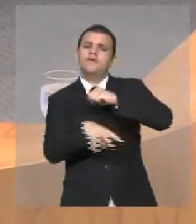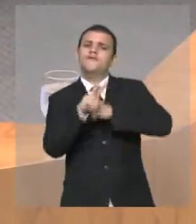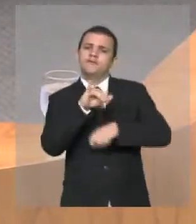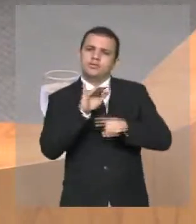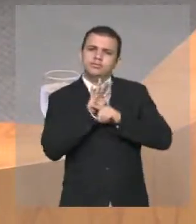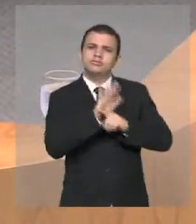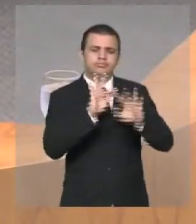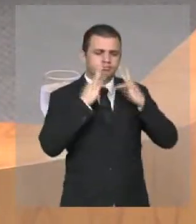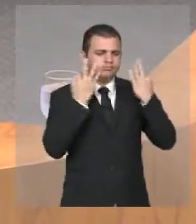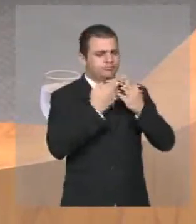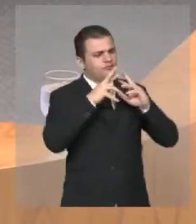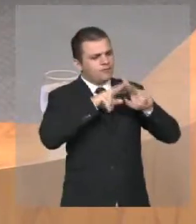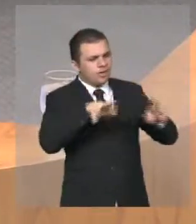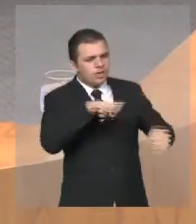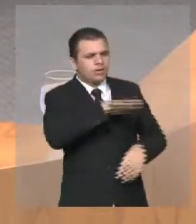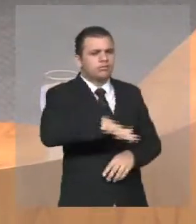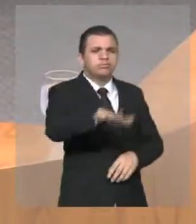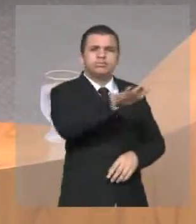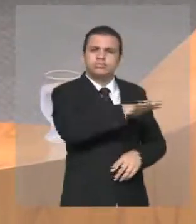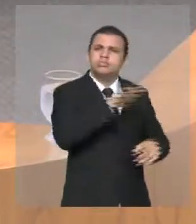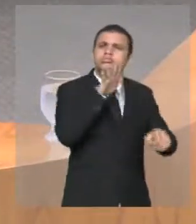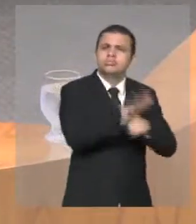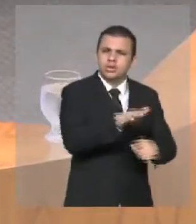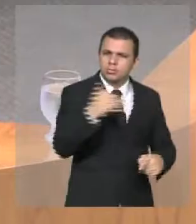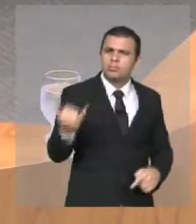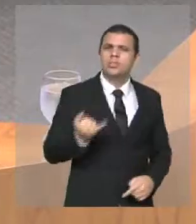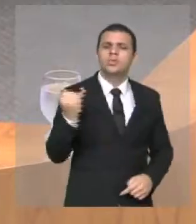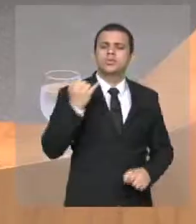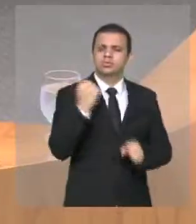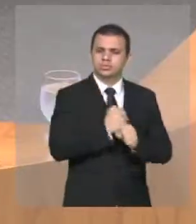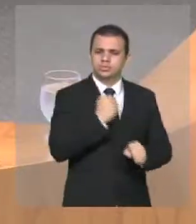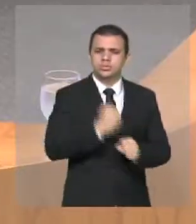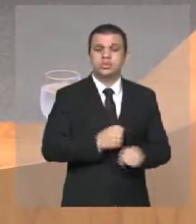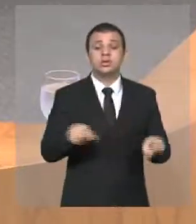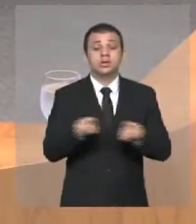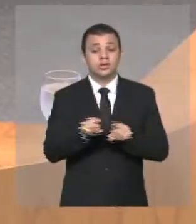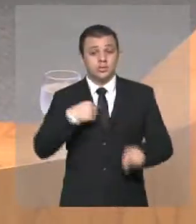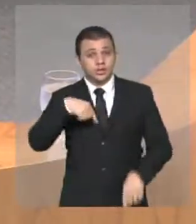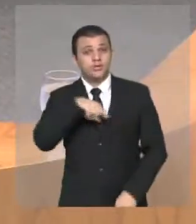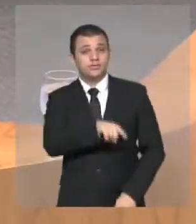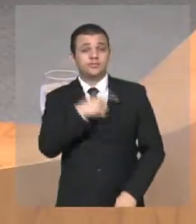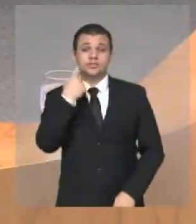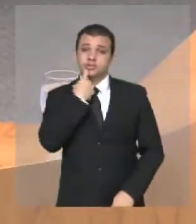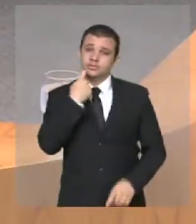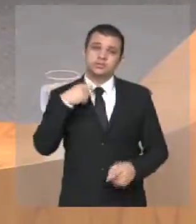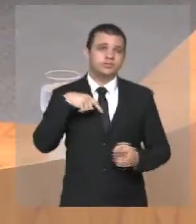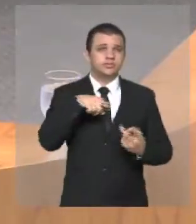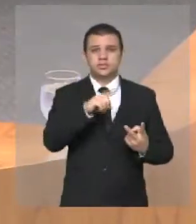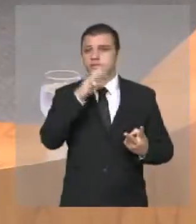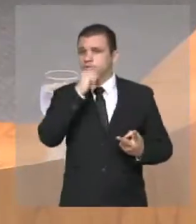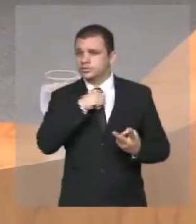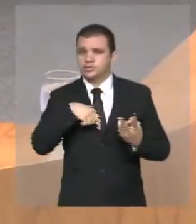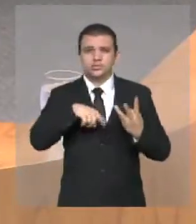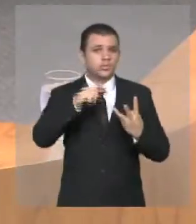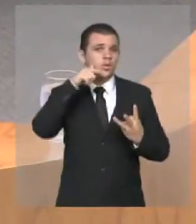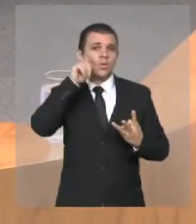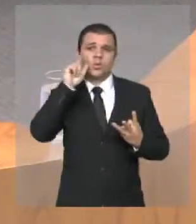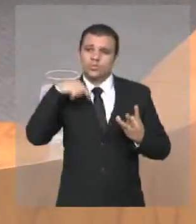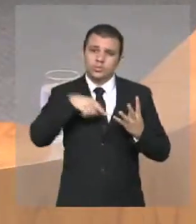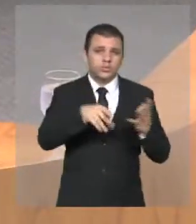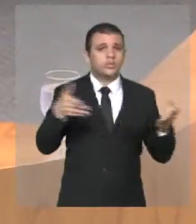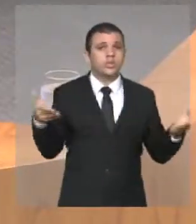muitas pessoas naquela área. E eu estive lá na sexta, no sábado, ontem, estive hoje e a obra está parada.